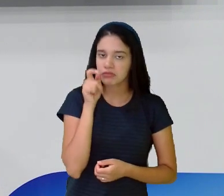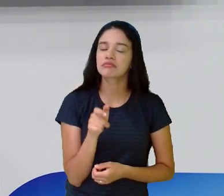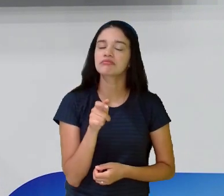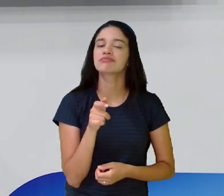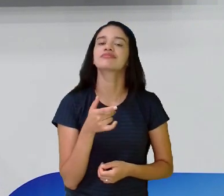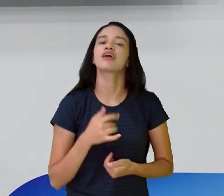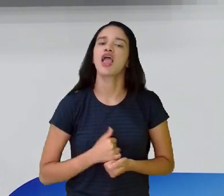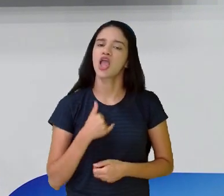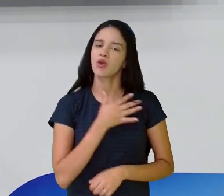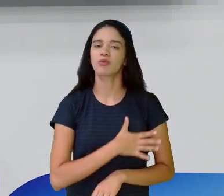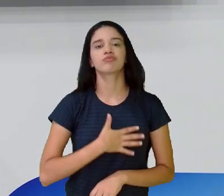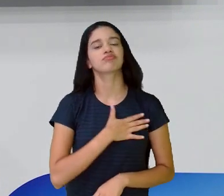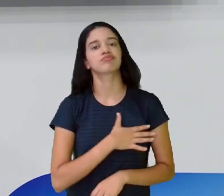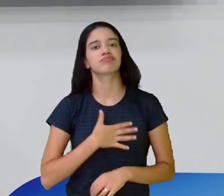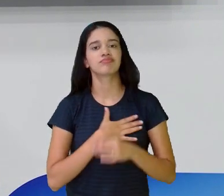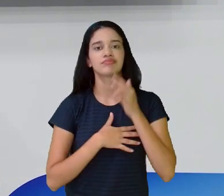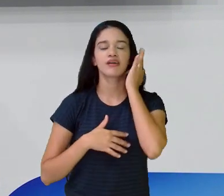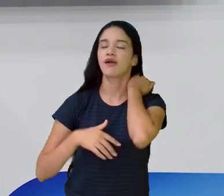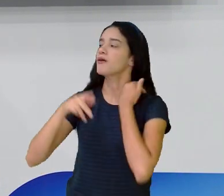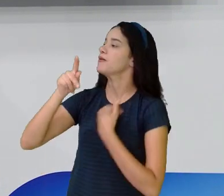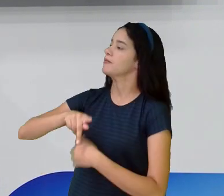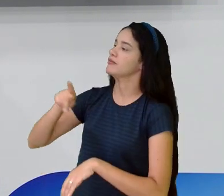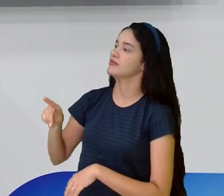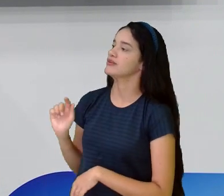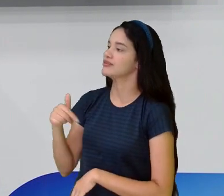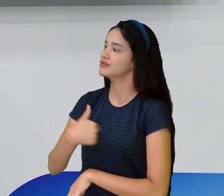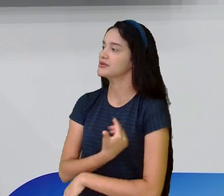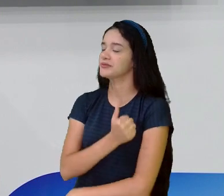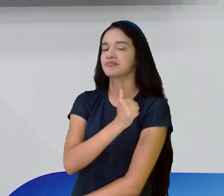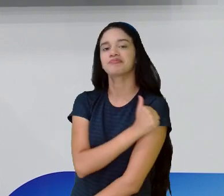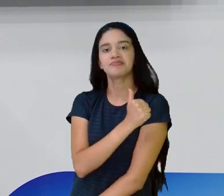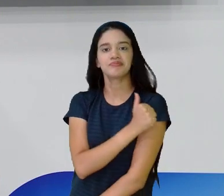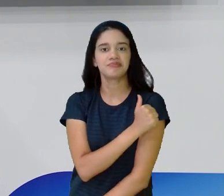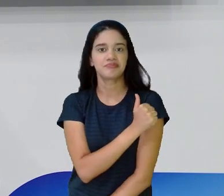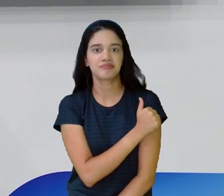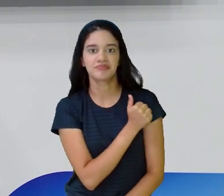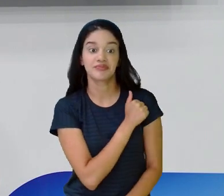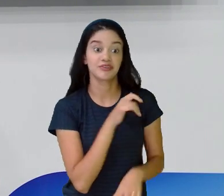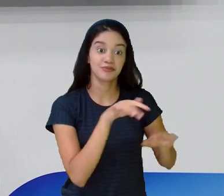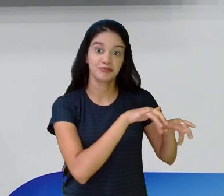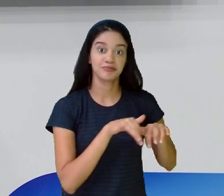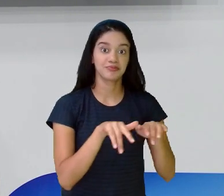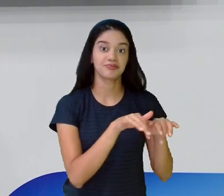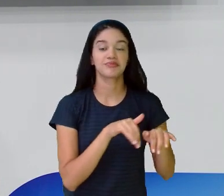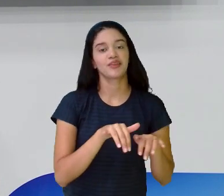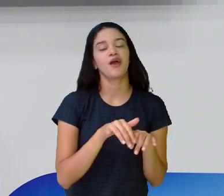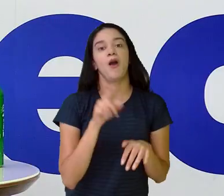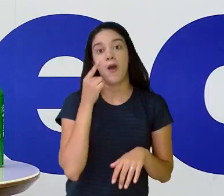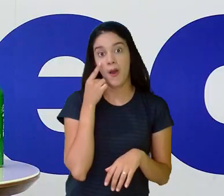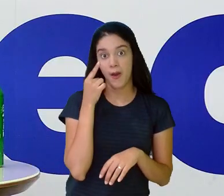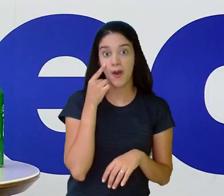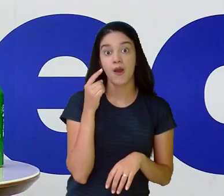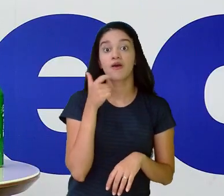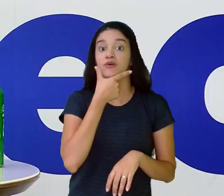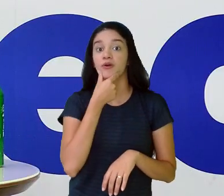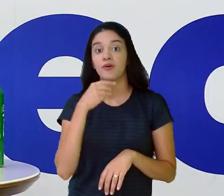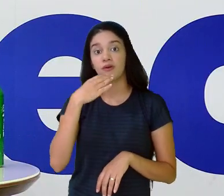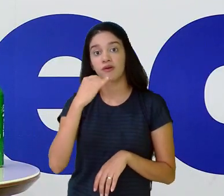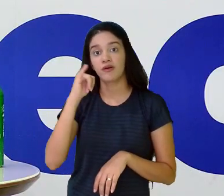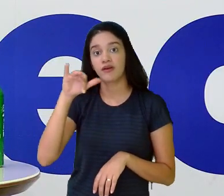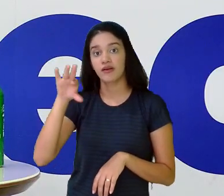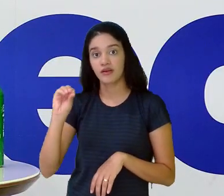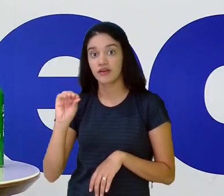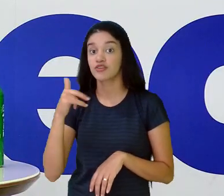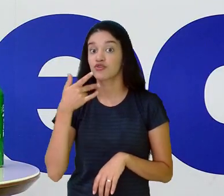muito da história. Professora Márcia e nossos estudantes já estão aí no chat. Pois é. O Caio, viu? Ele falou